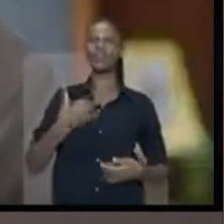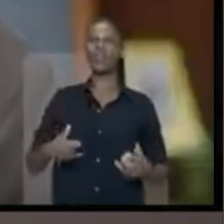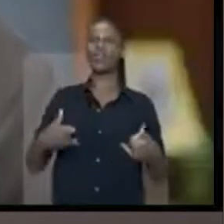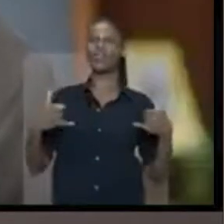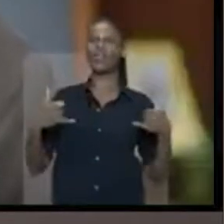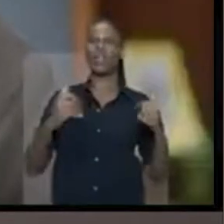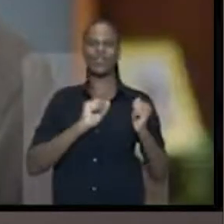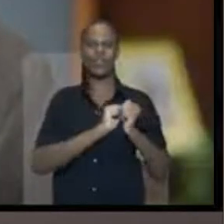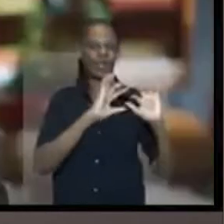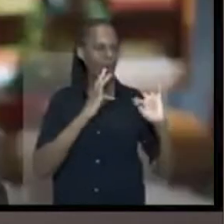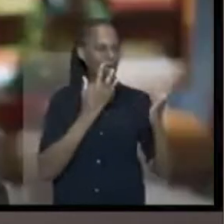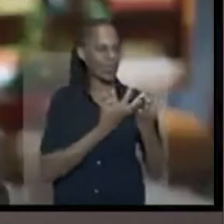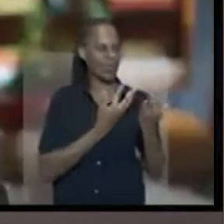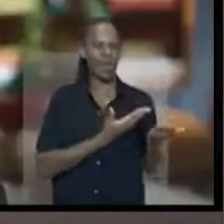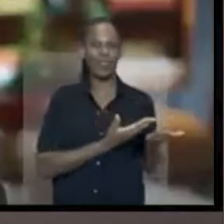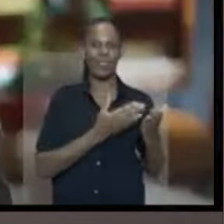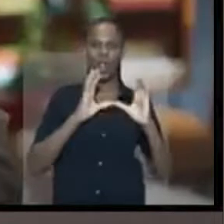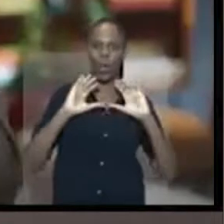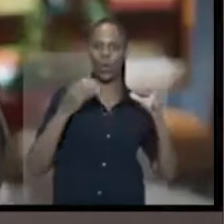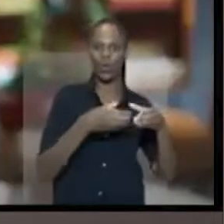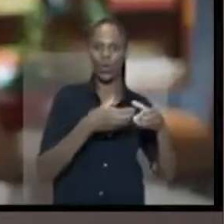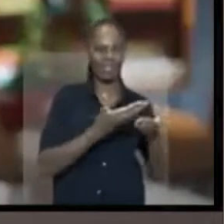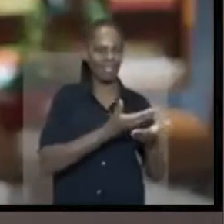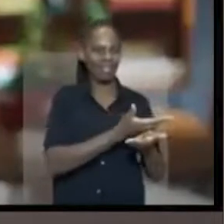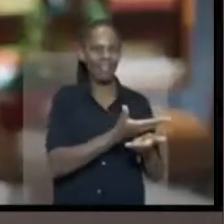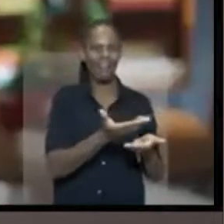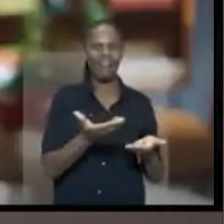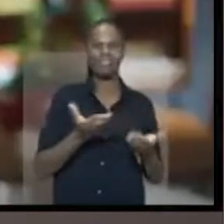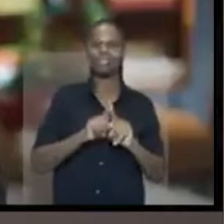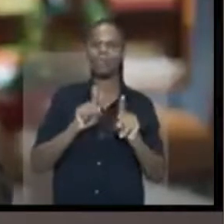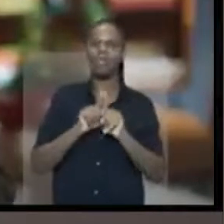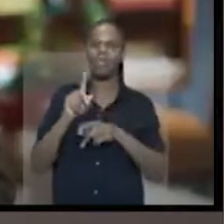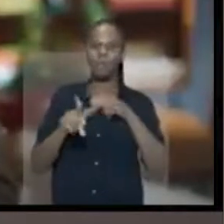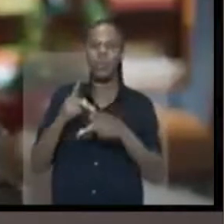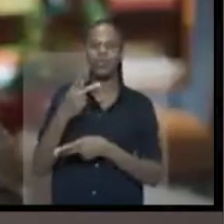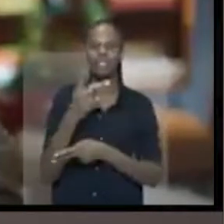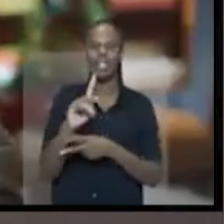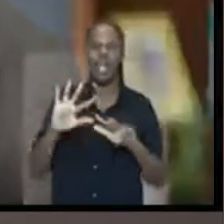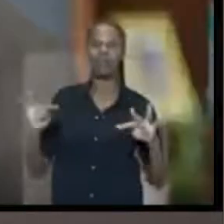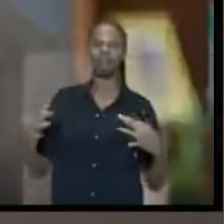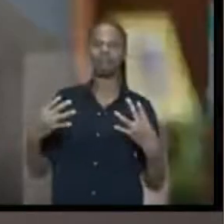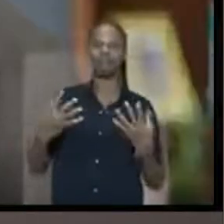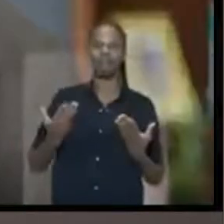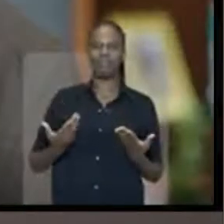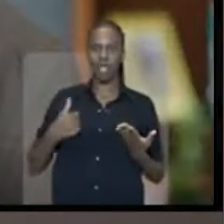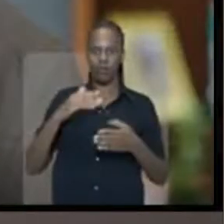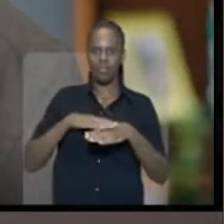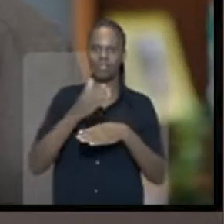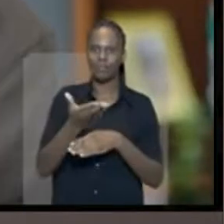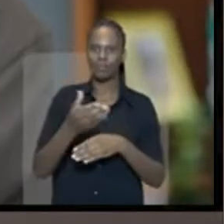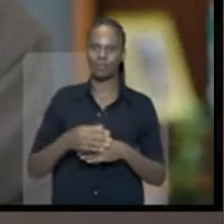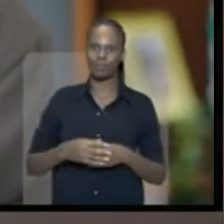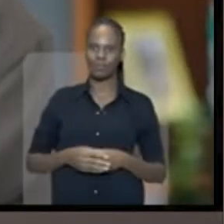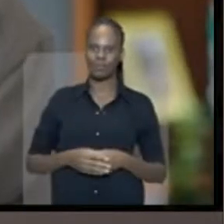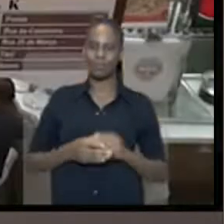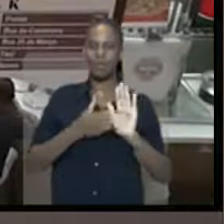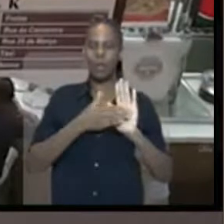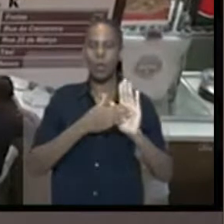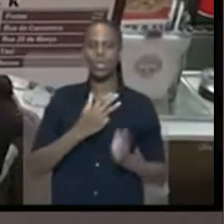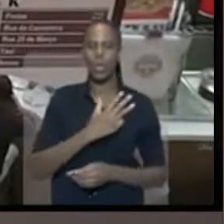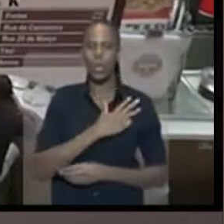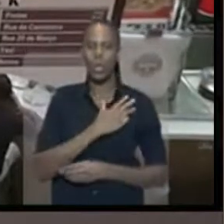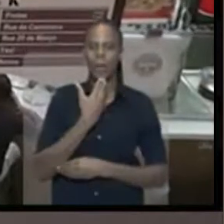andando de cabeça erguida, diante da sua família, diante da sua comunidade e diante do seu povo. É isso que eu vou fazer.